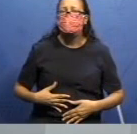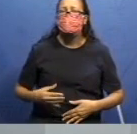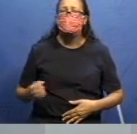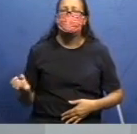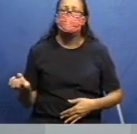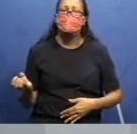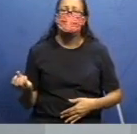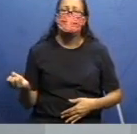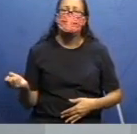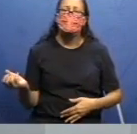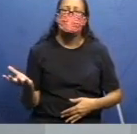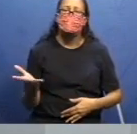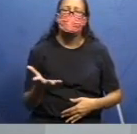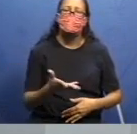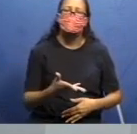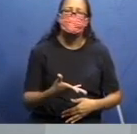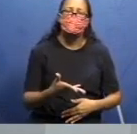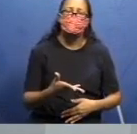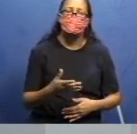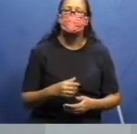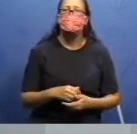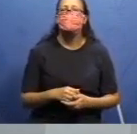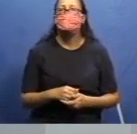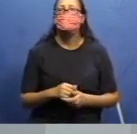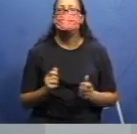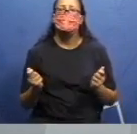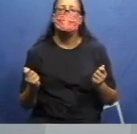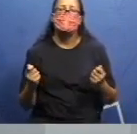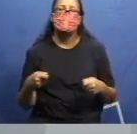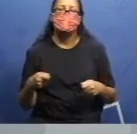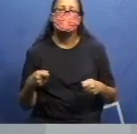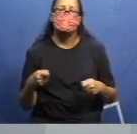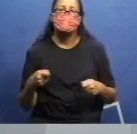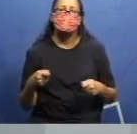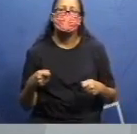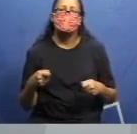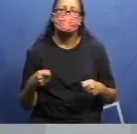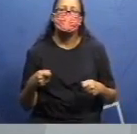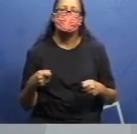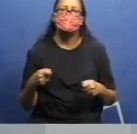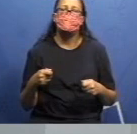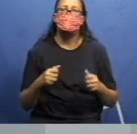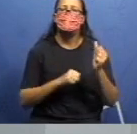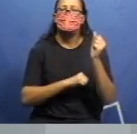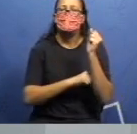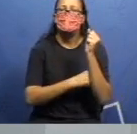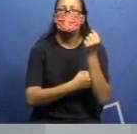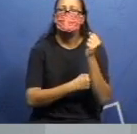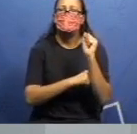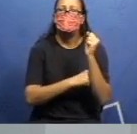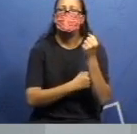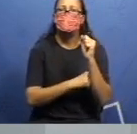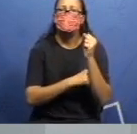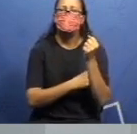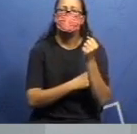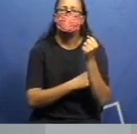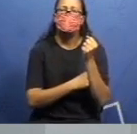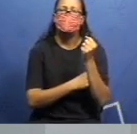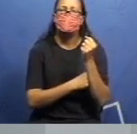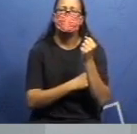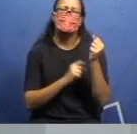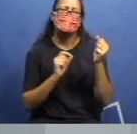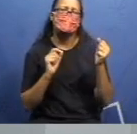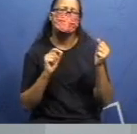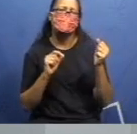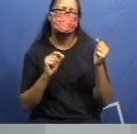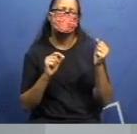físicas. Então, a capacidade física de hoje que nós vamos trabalhar vai ser a coordenação motora. Então, lembrando sempre, o que é a coordenação motora?